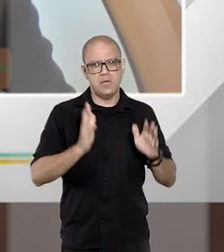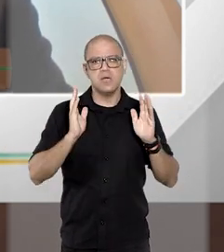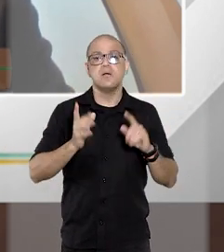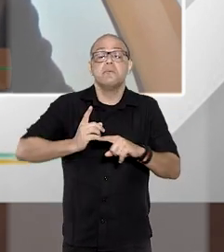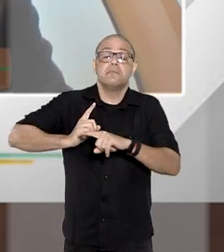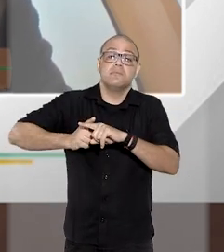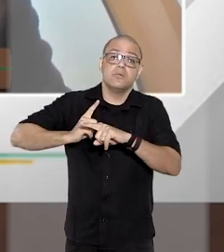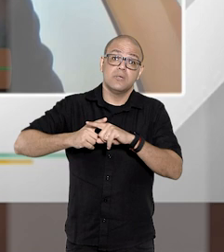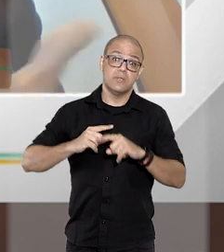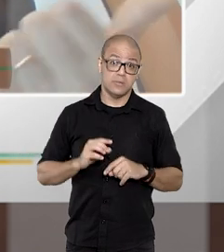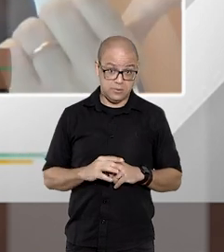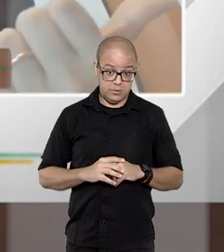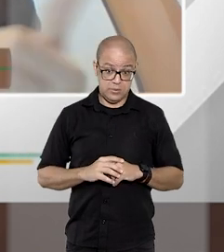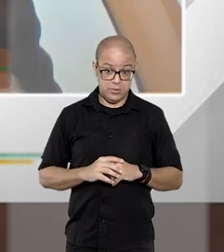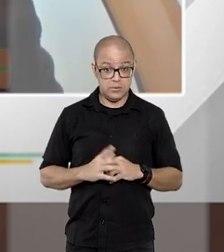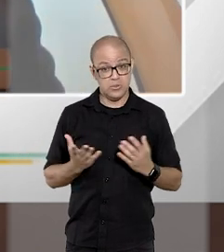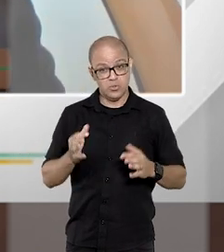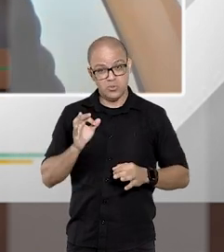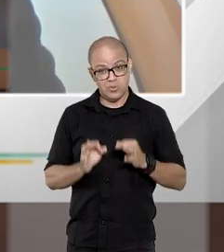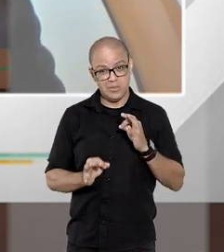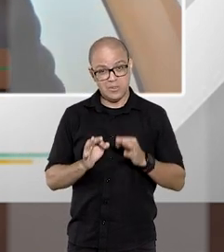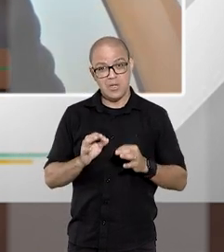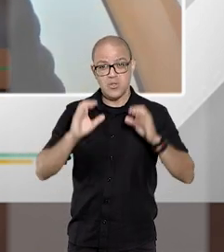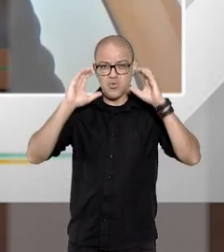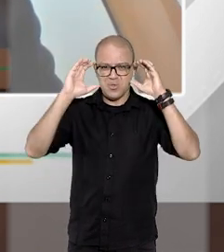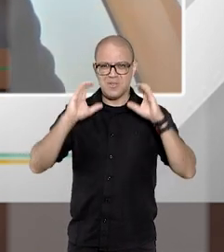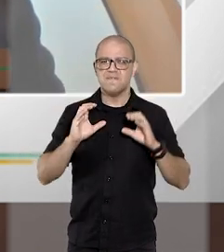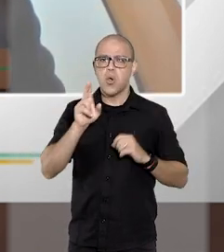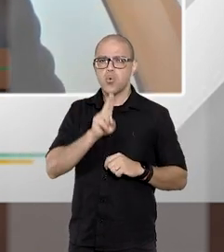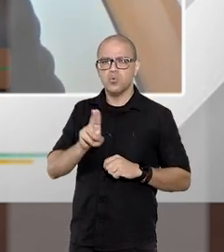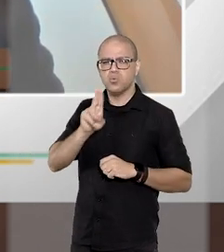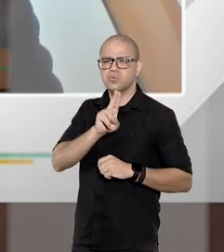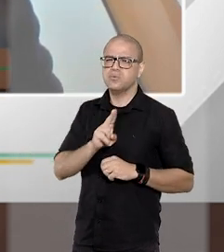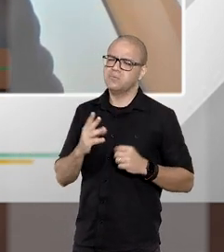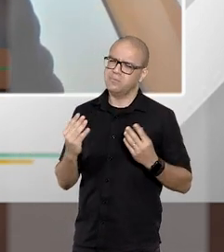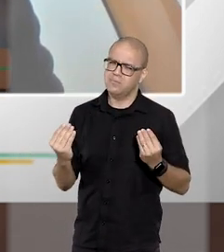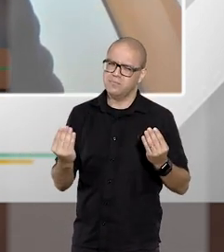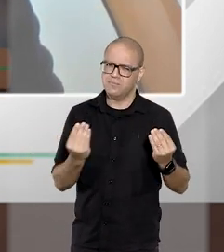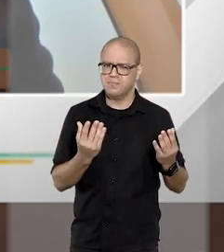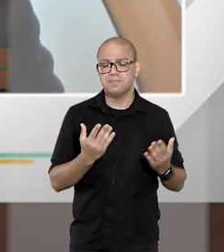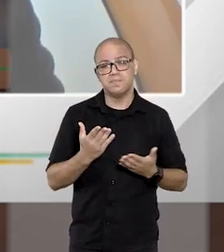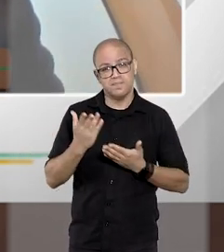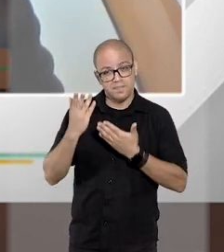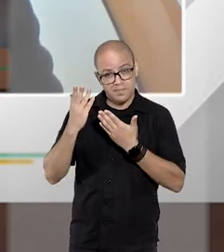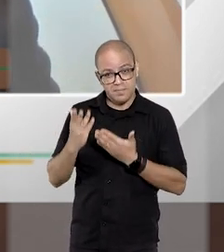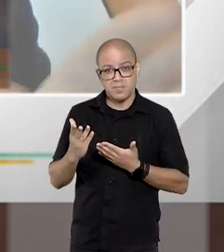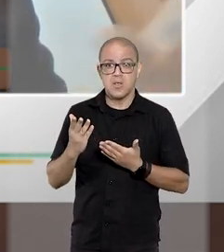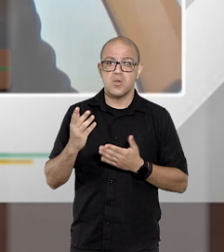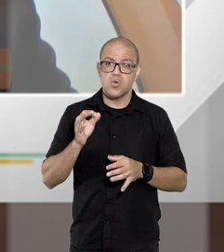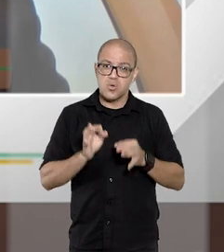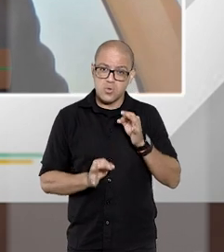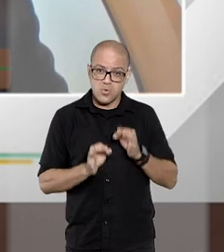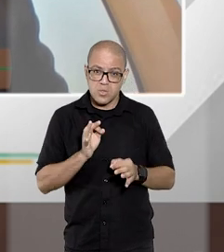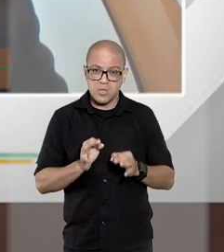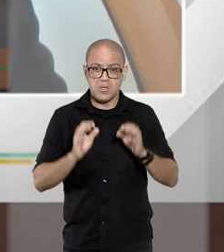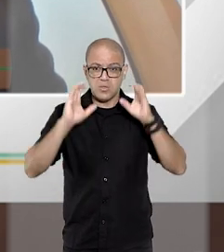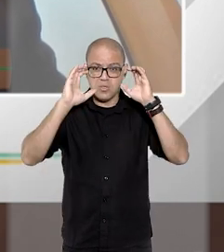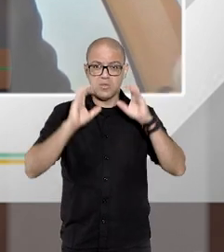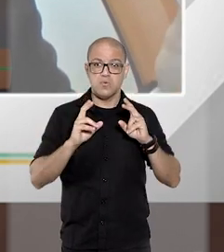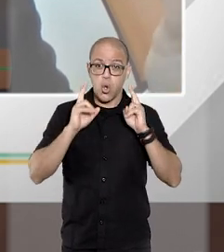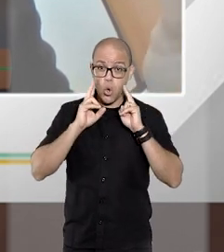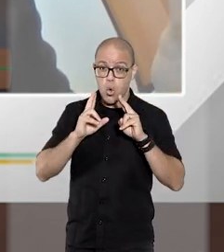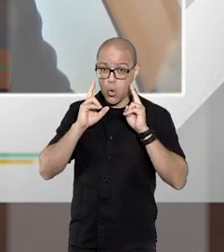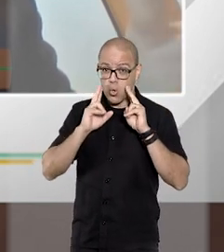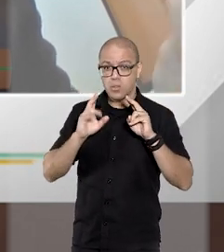porque é uma coisa que em Juizado Cível se utiliza muito e lá prevalece do Juizado Cível comum